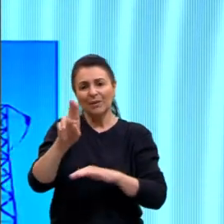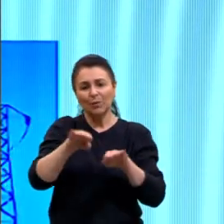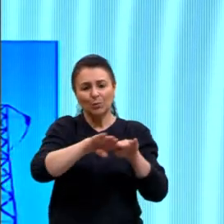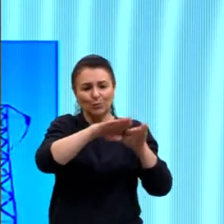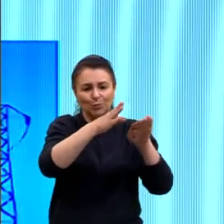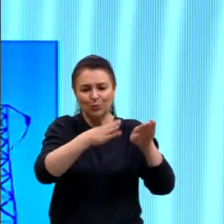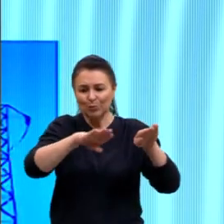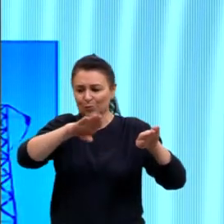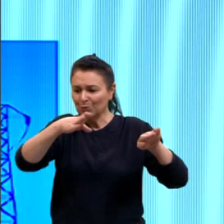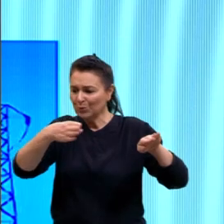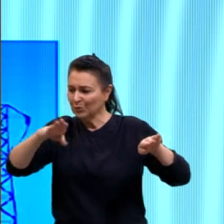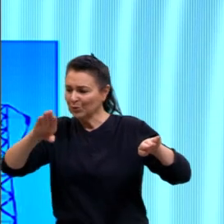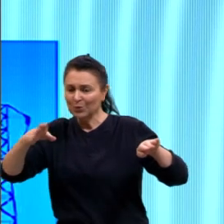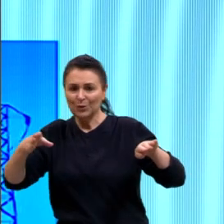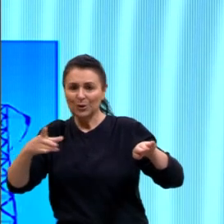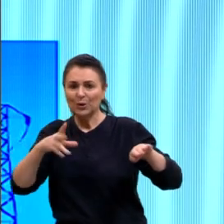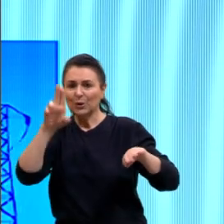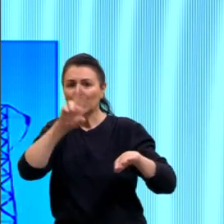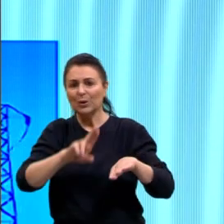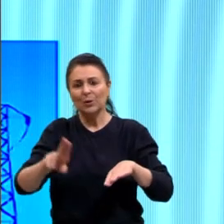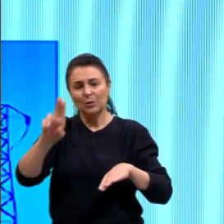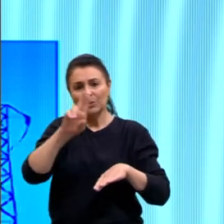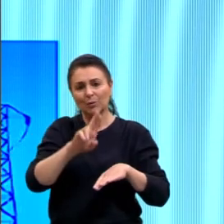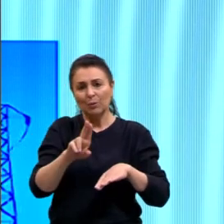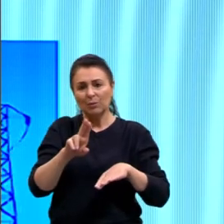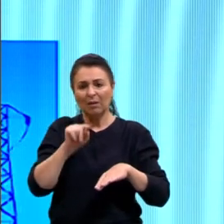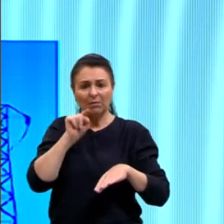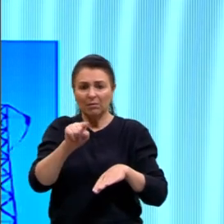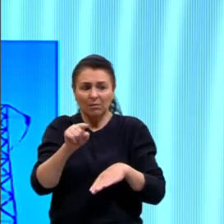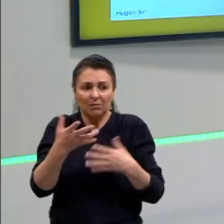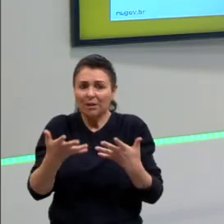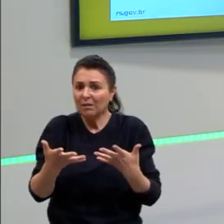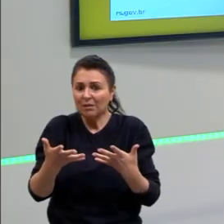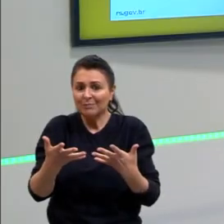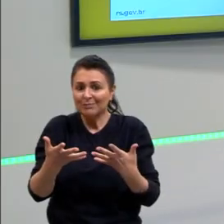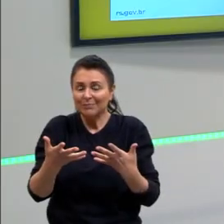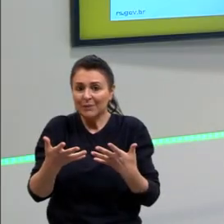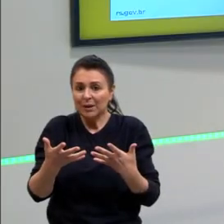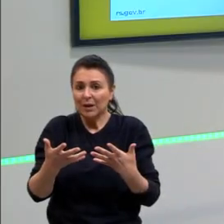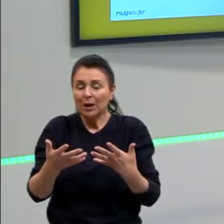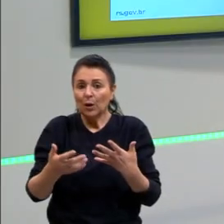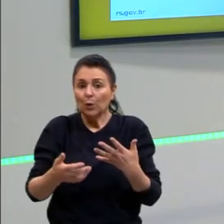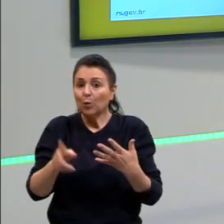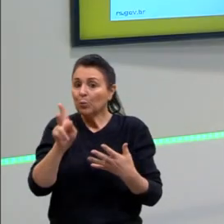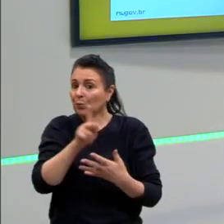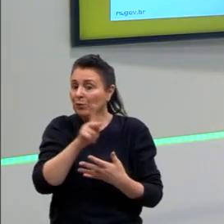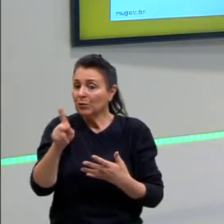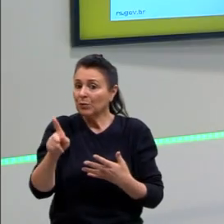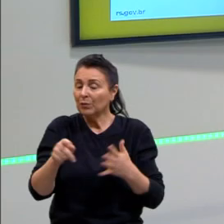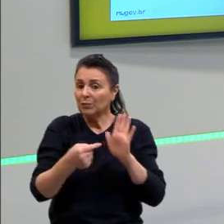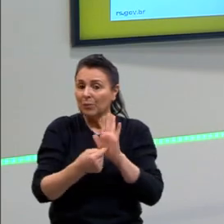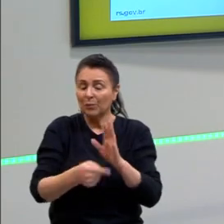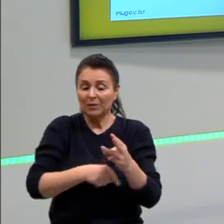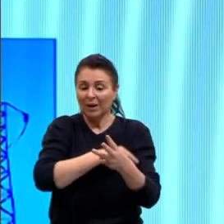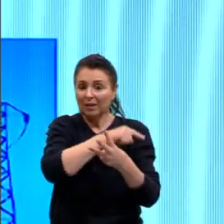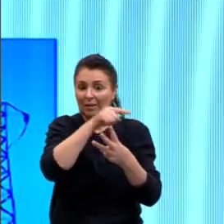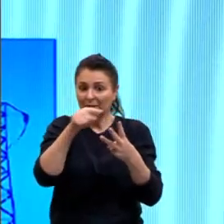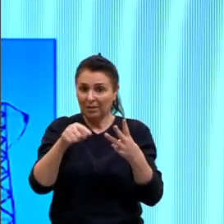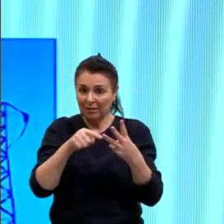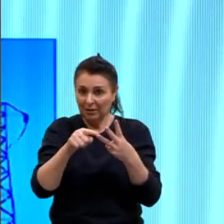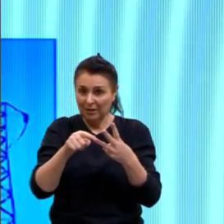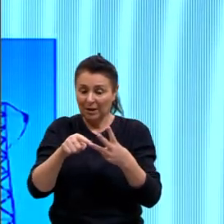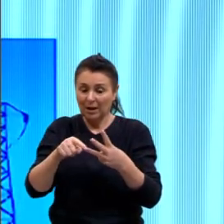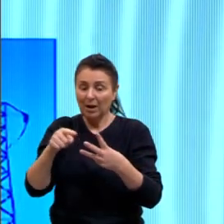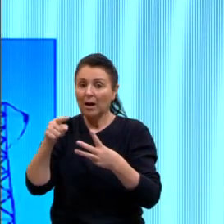essa energia, né, que seria, que está ali à disposição. Então, aqui eu trago três, né, primeiro. Essa, de cima aqui é